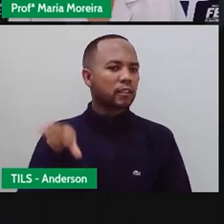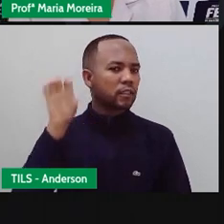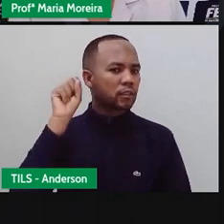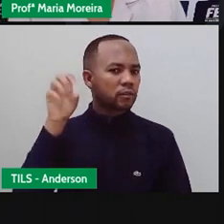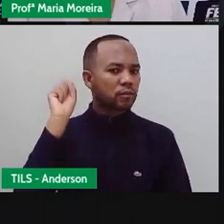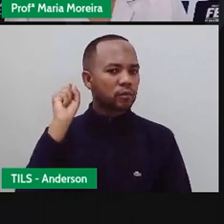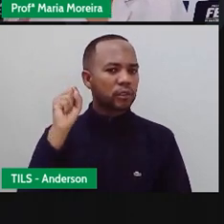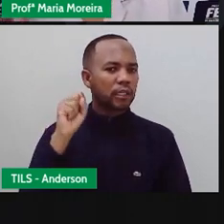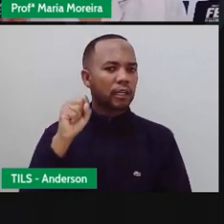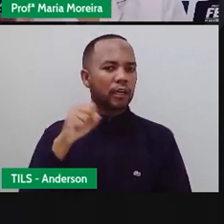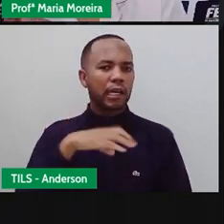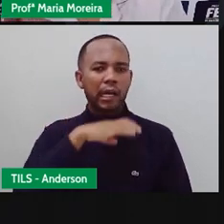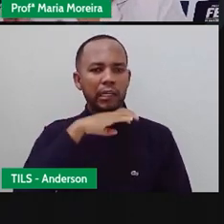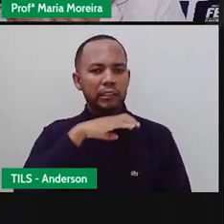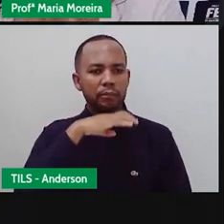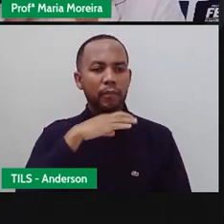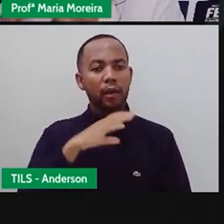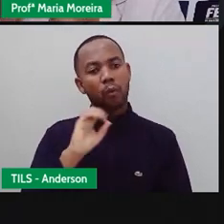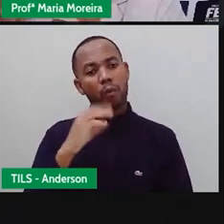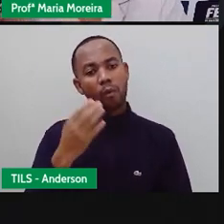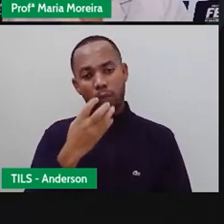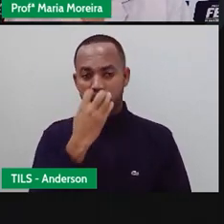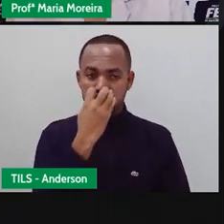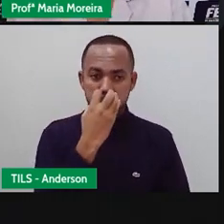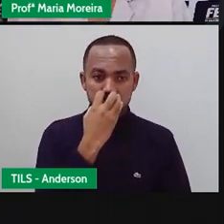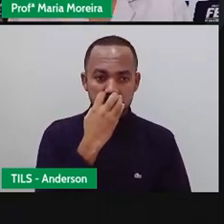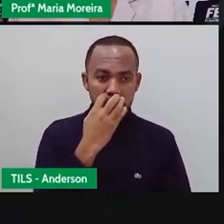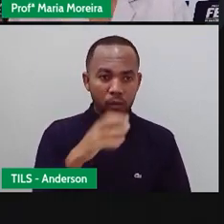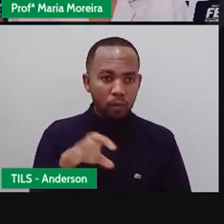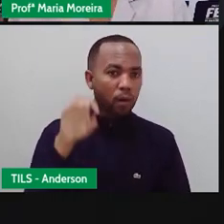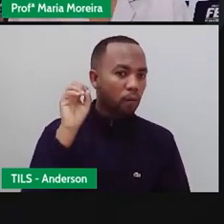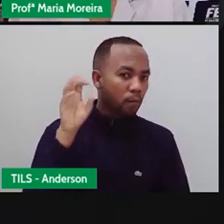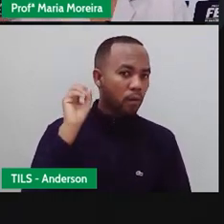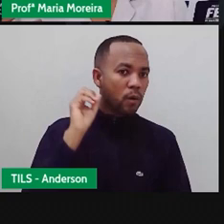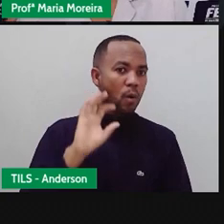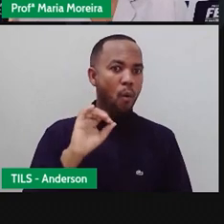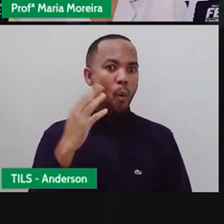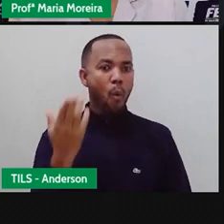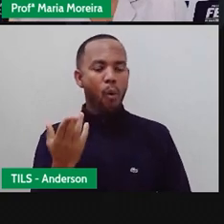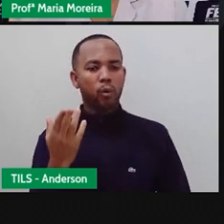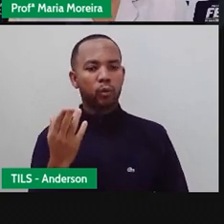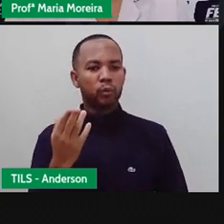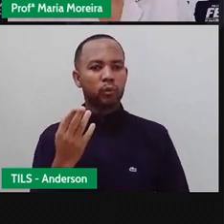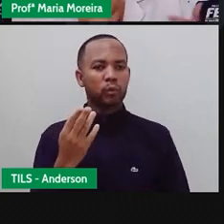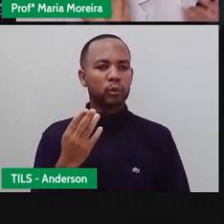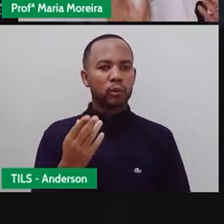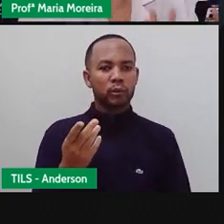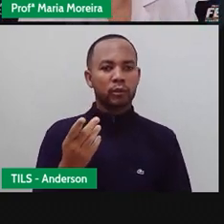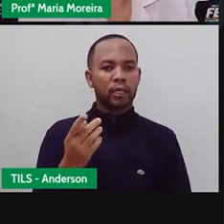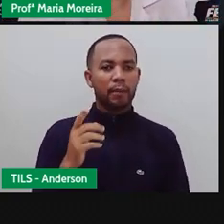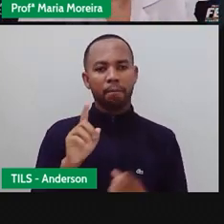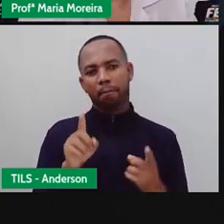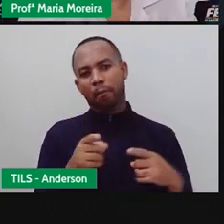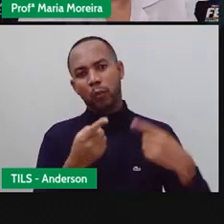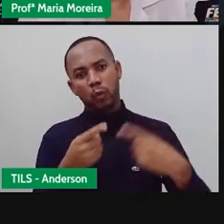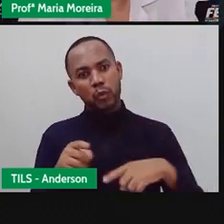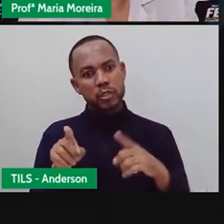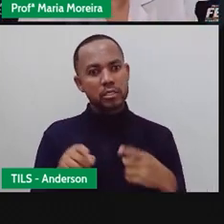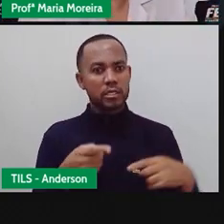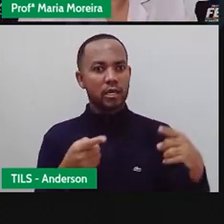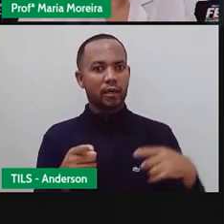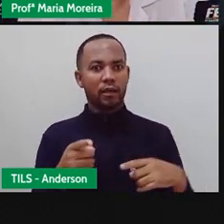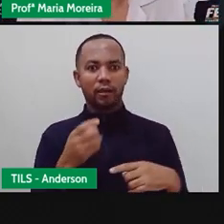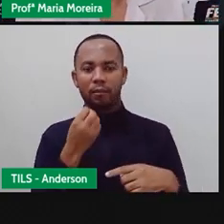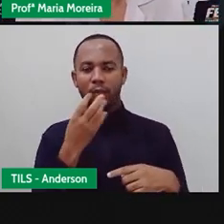naquele momento? E aquele som de filme de terror, né, o que é eu sinto? E aquela música melosa, e